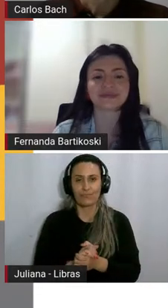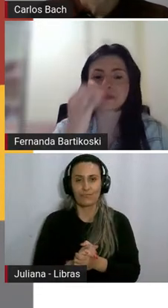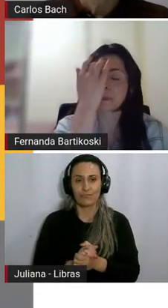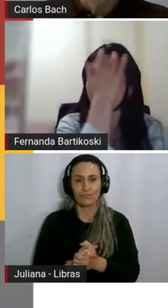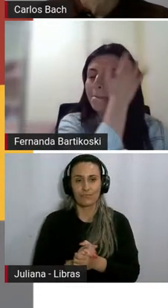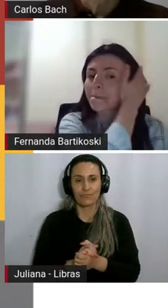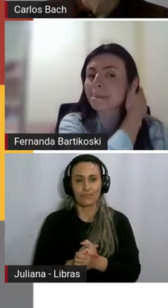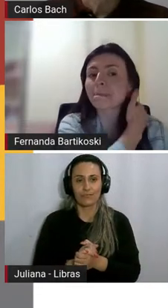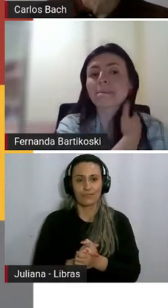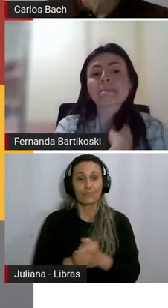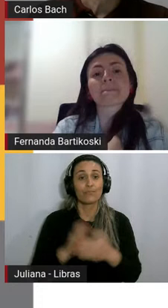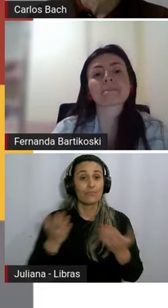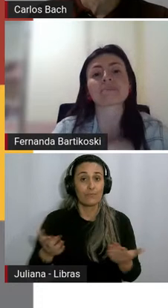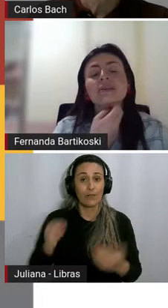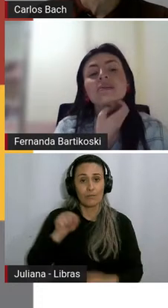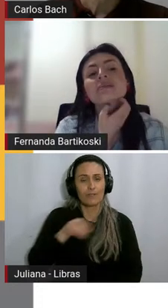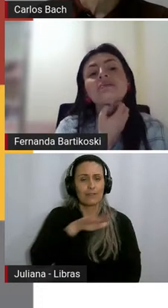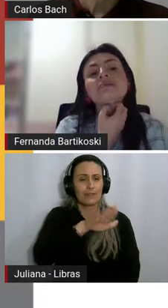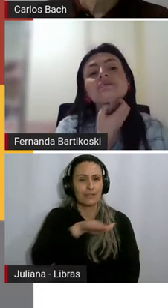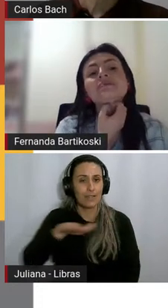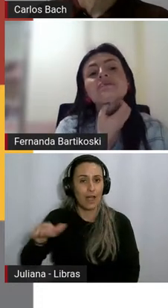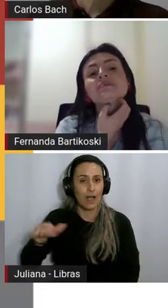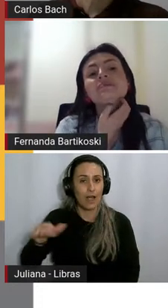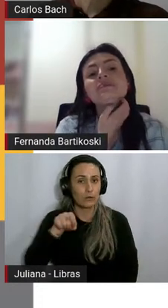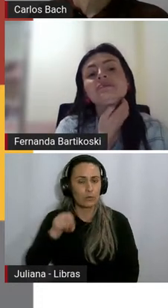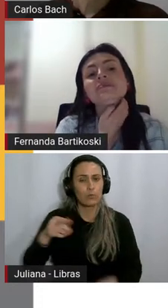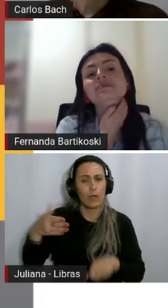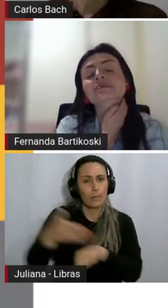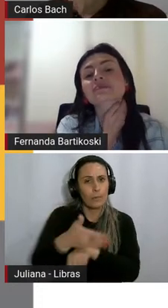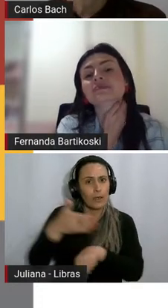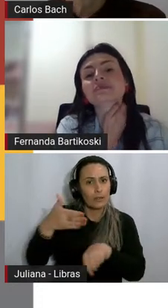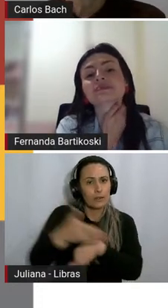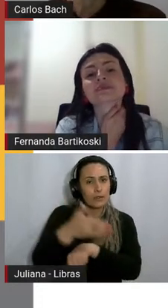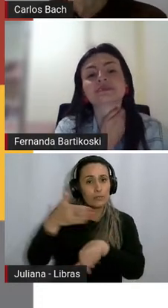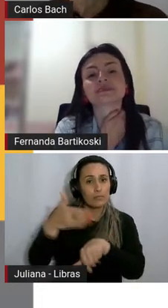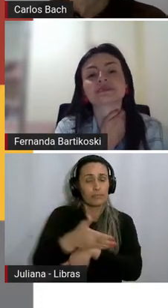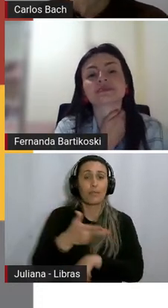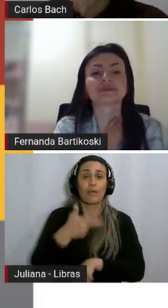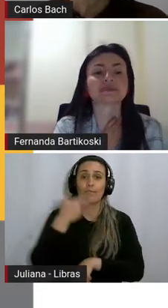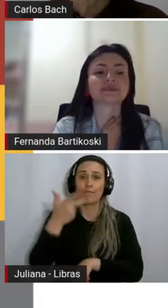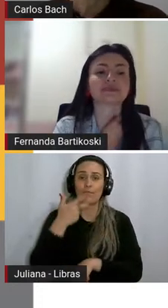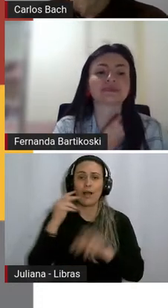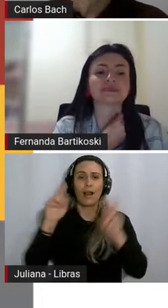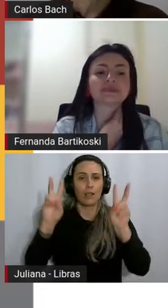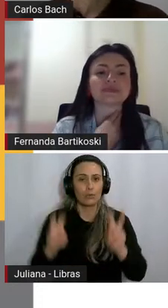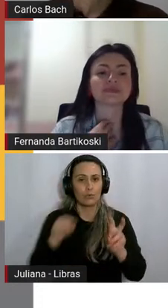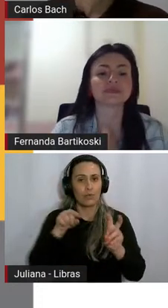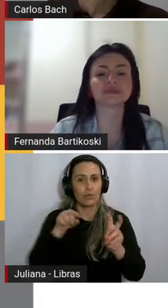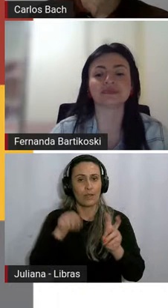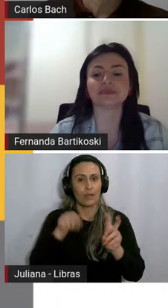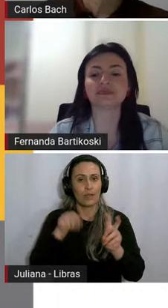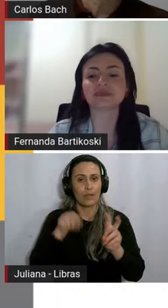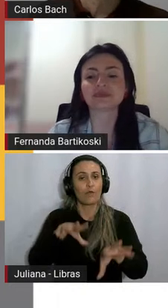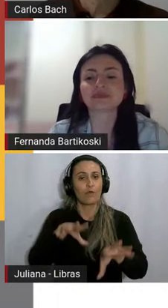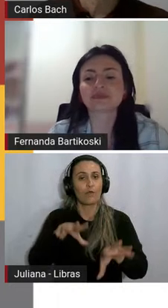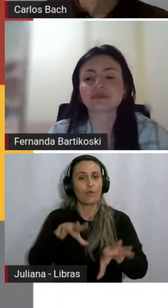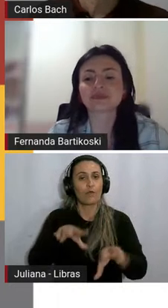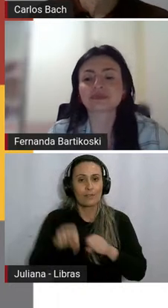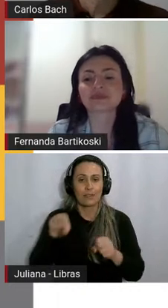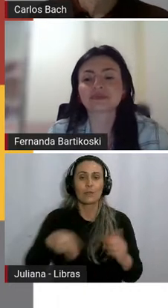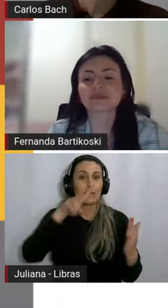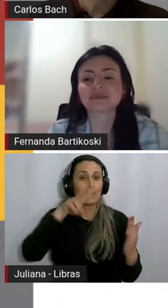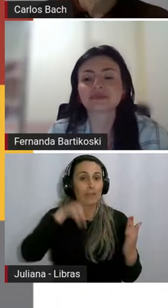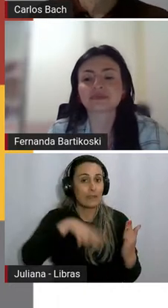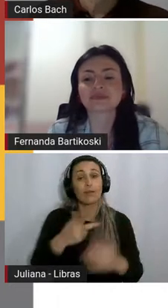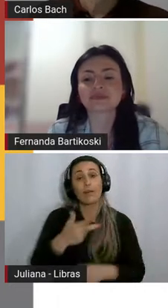Então, para os estudantes que frequentam, e a gente está falando de formação do leitor aqui, né? A gente está falando disso, a gente está pensando,